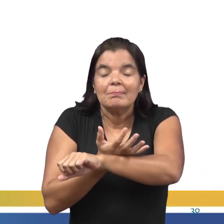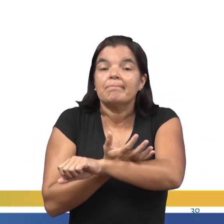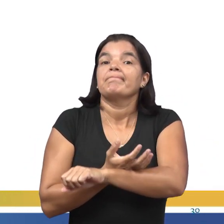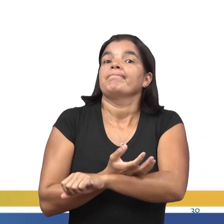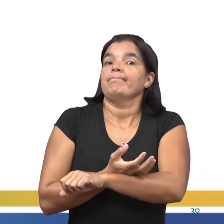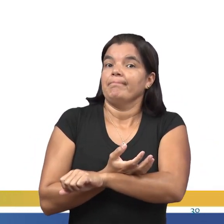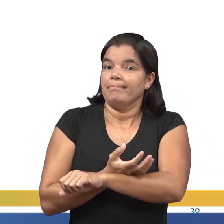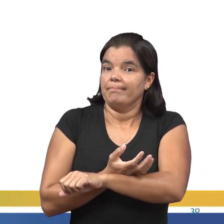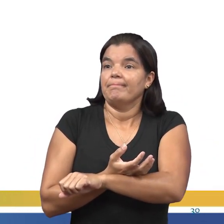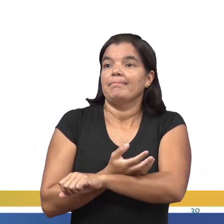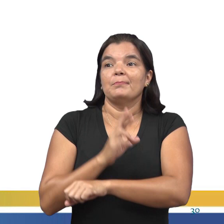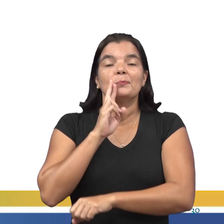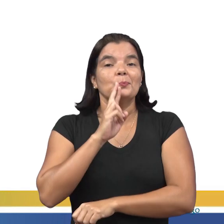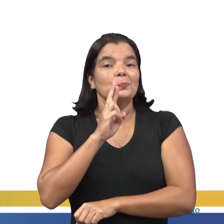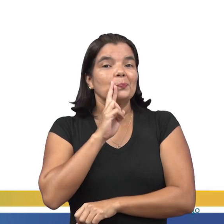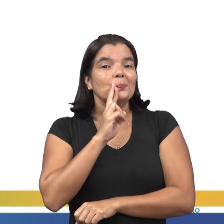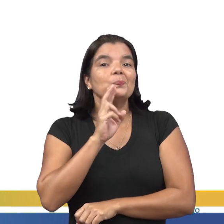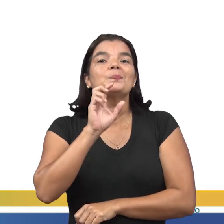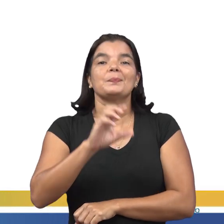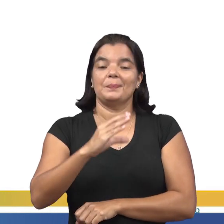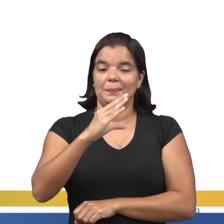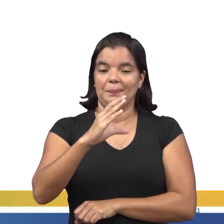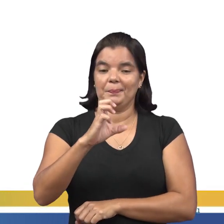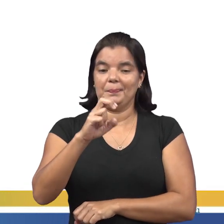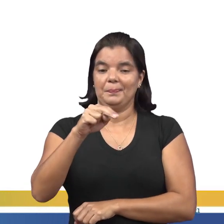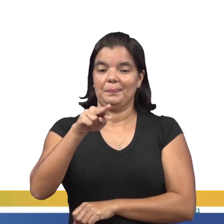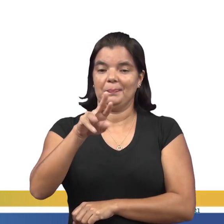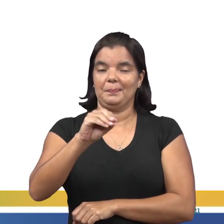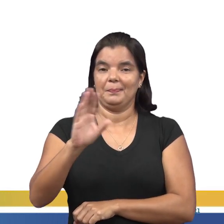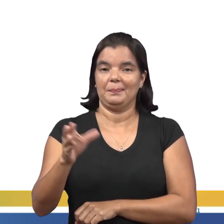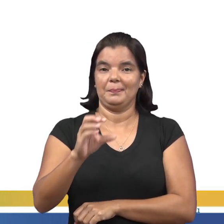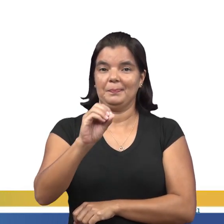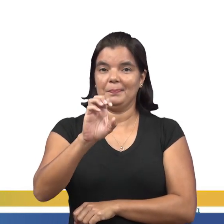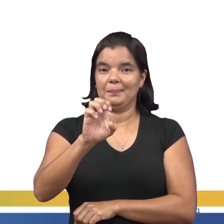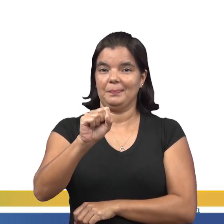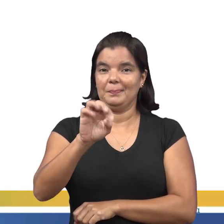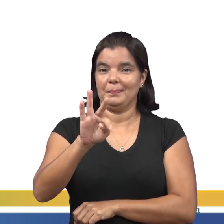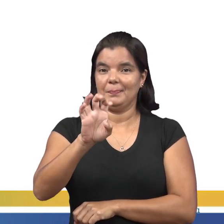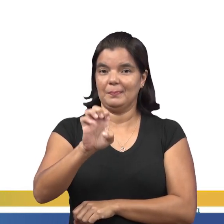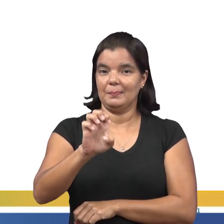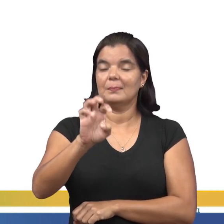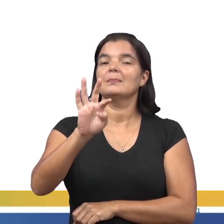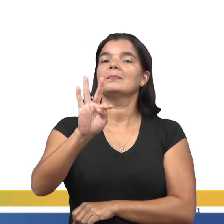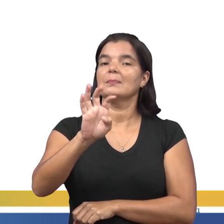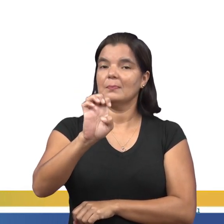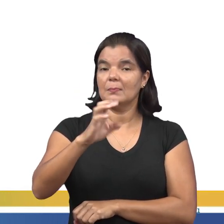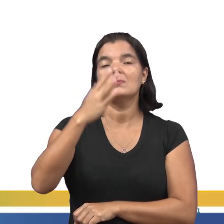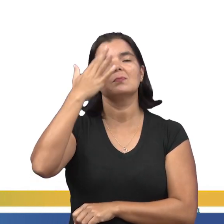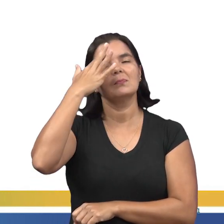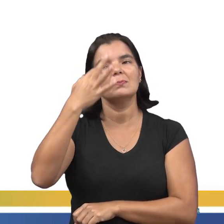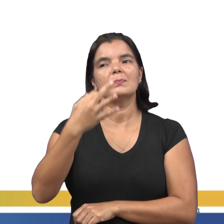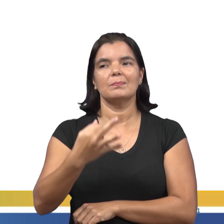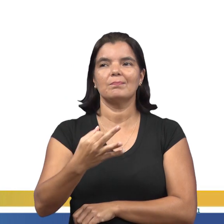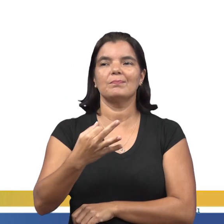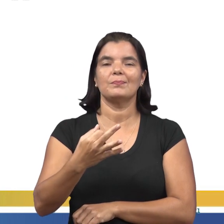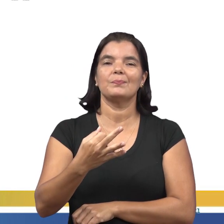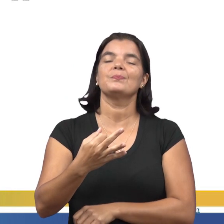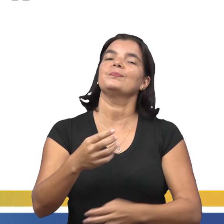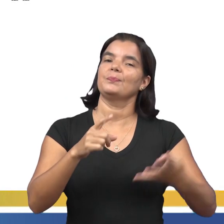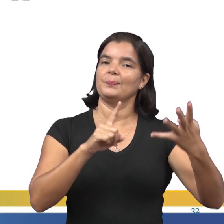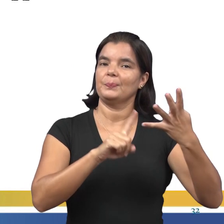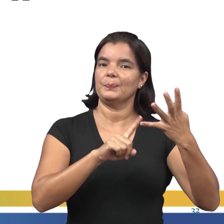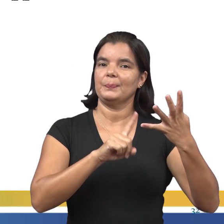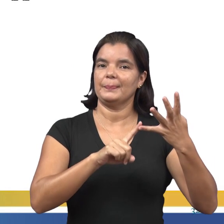Hum, a opção correta é a região centro-oeste. Com certeza você acertou. E por último,